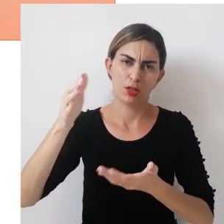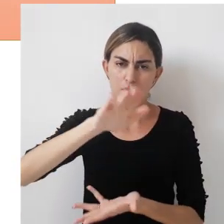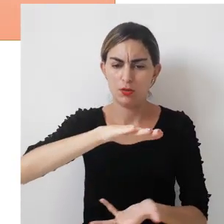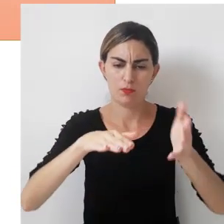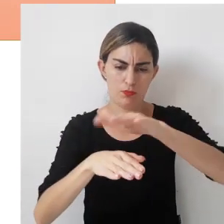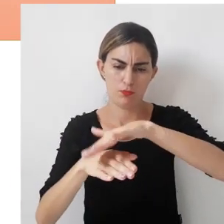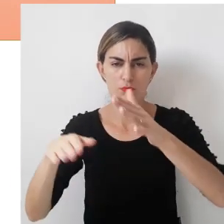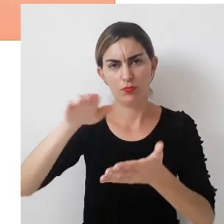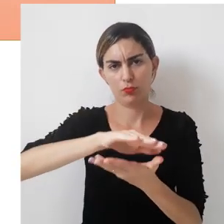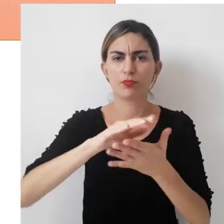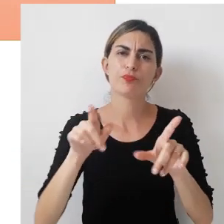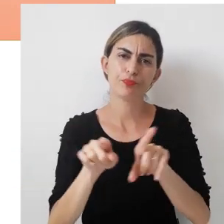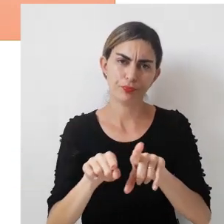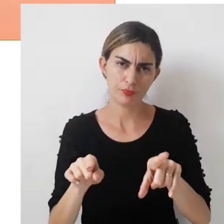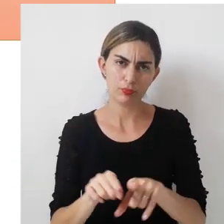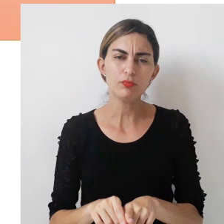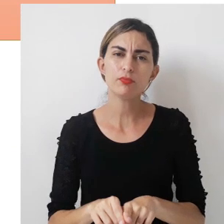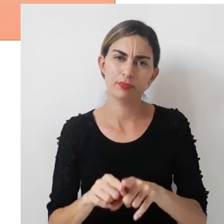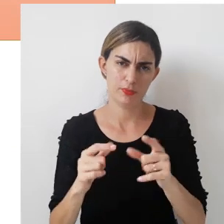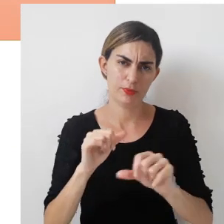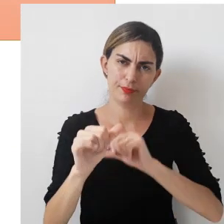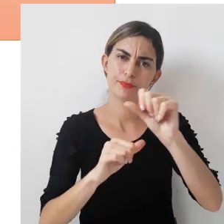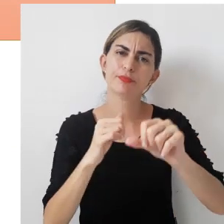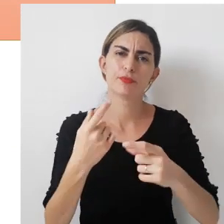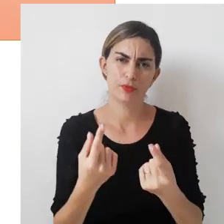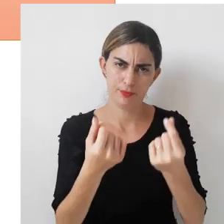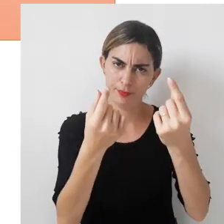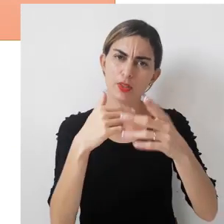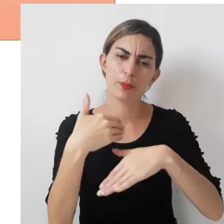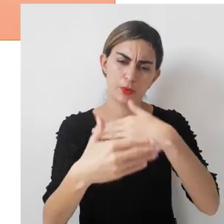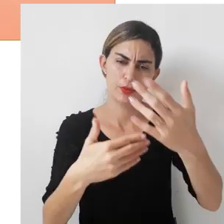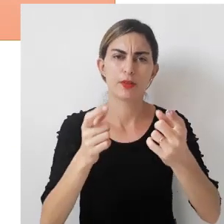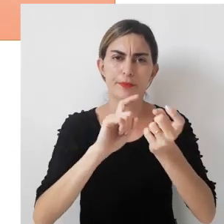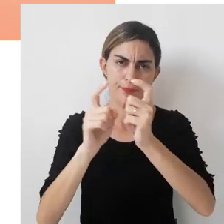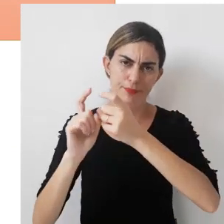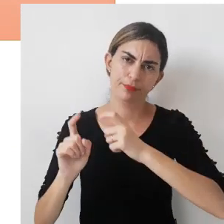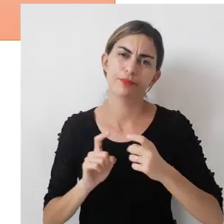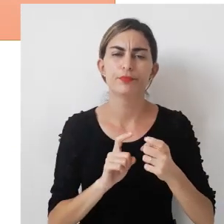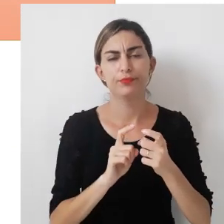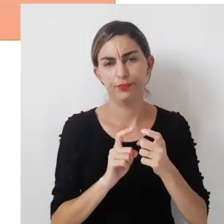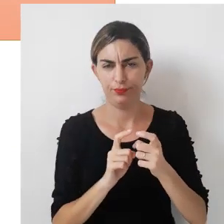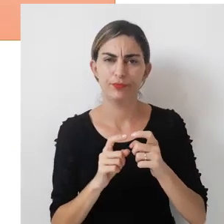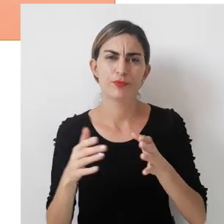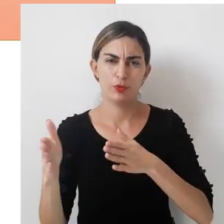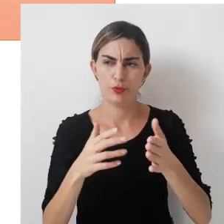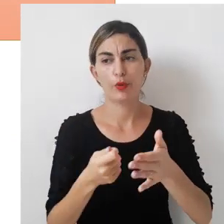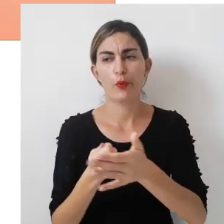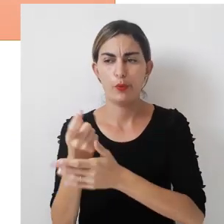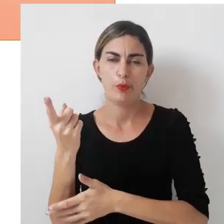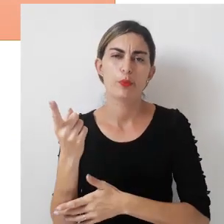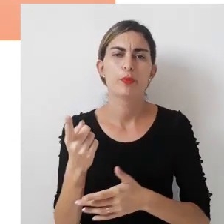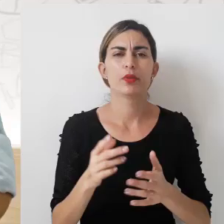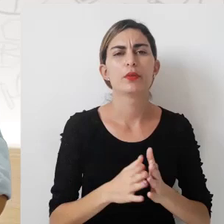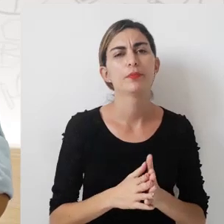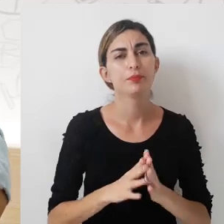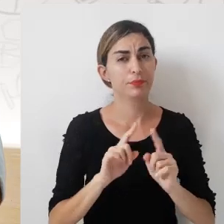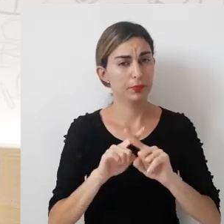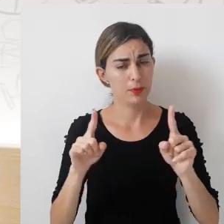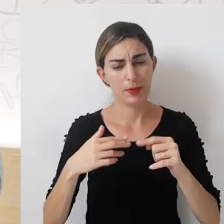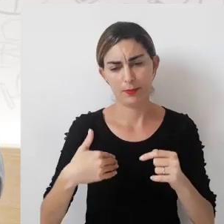enfim, a embalagem pode onerar nesse processo de negociação no momento de compras.